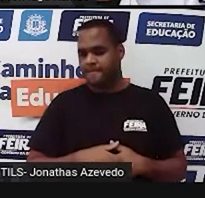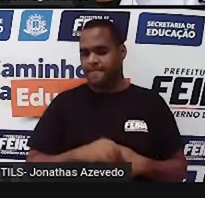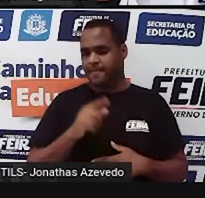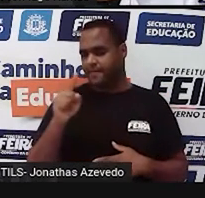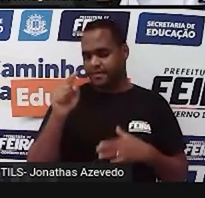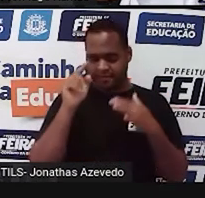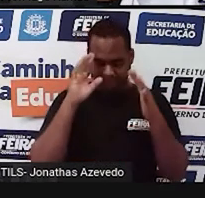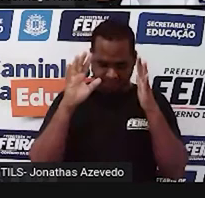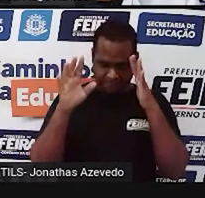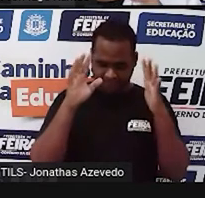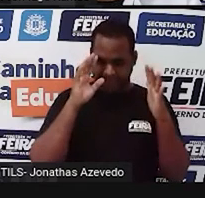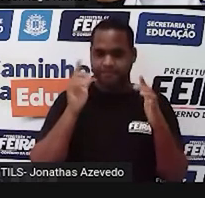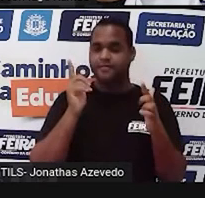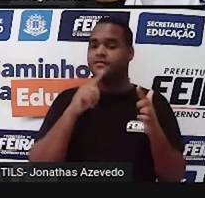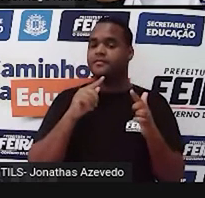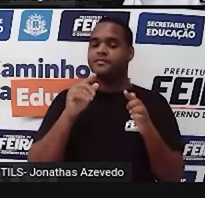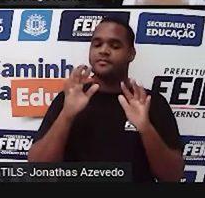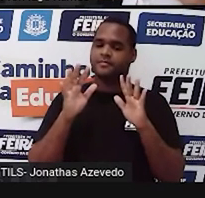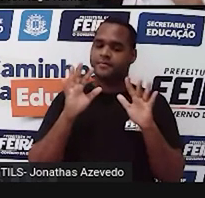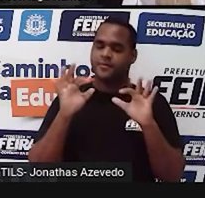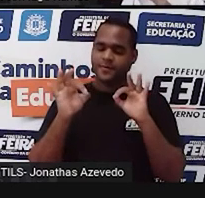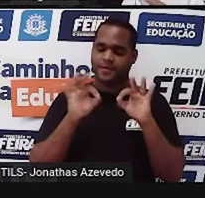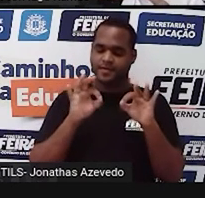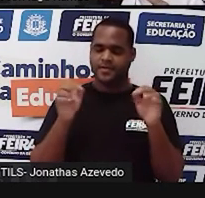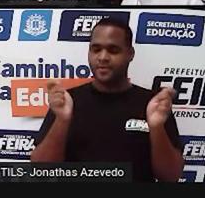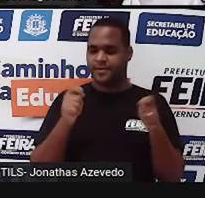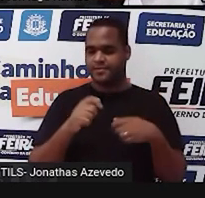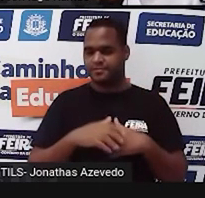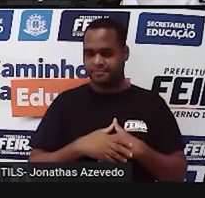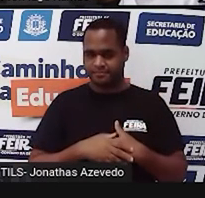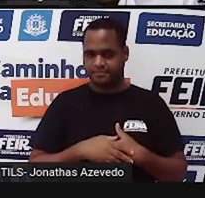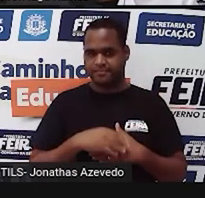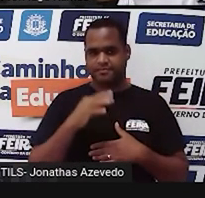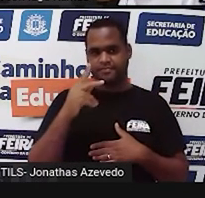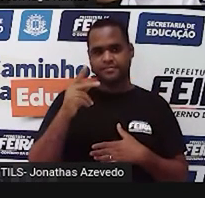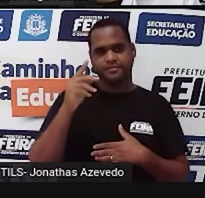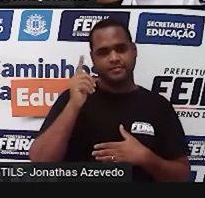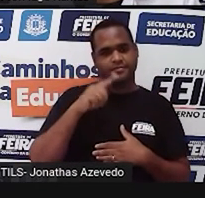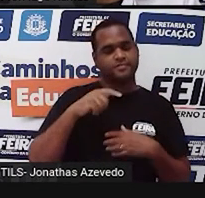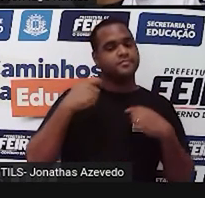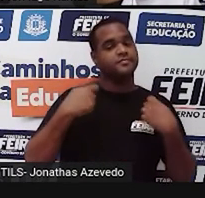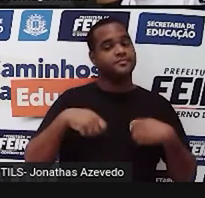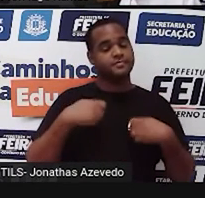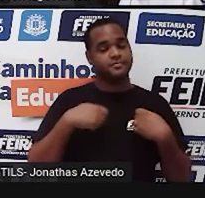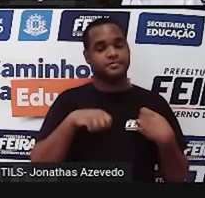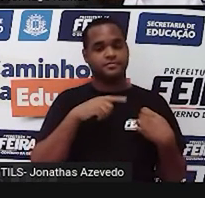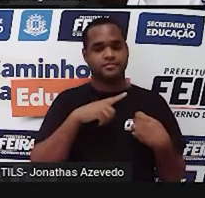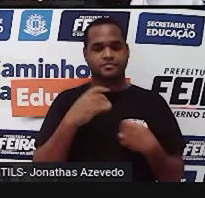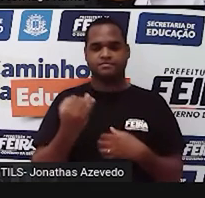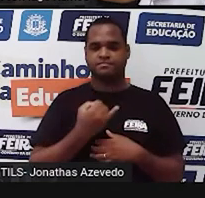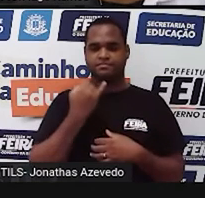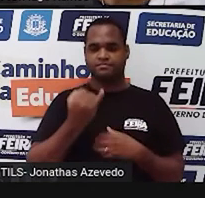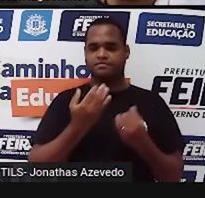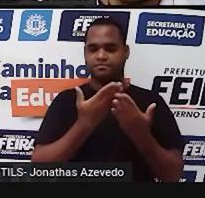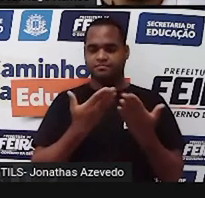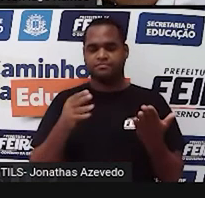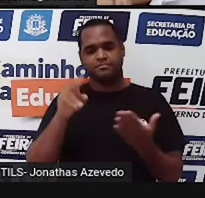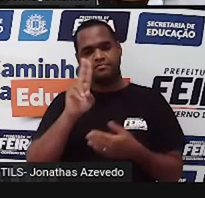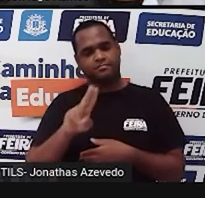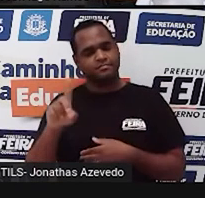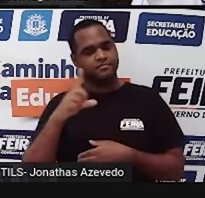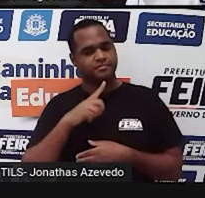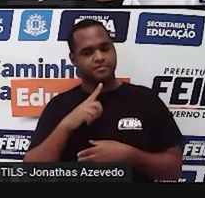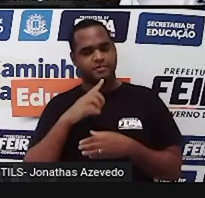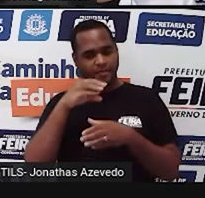raciocínio que a gente construiu aqui. E é esse raciocínio que a gente precisa para usar dentro